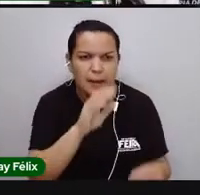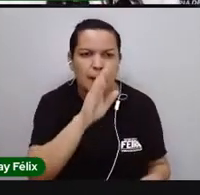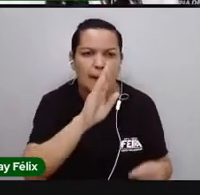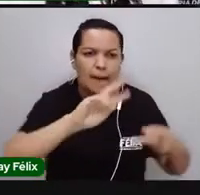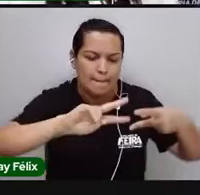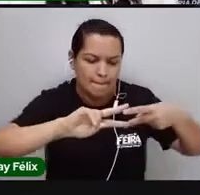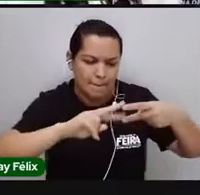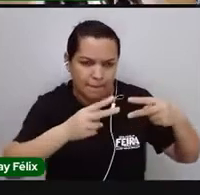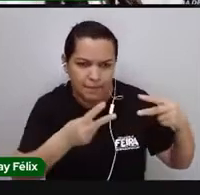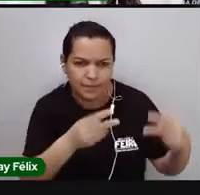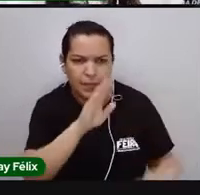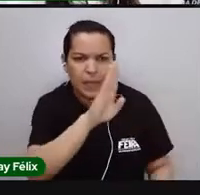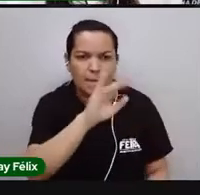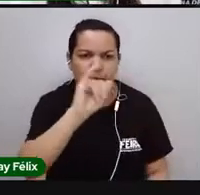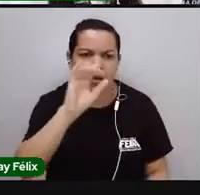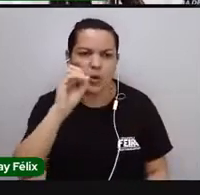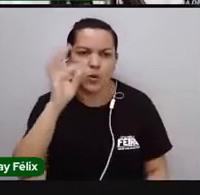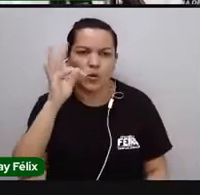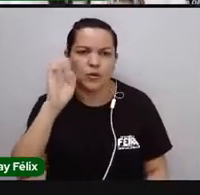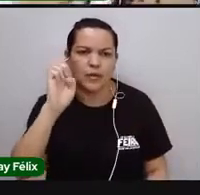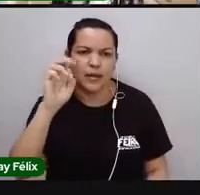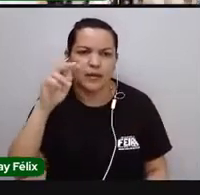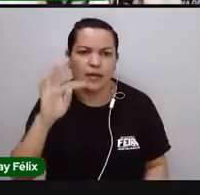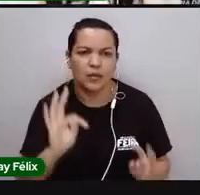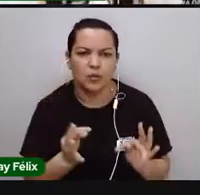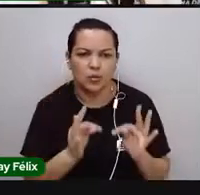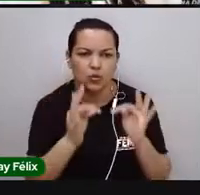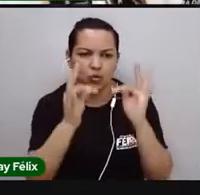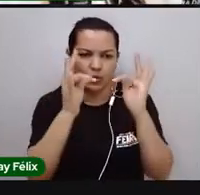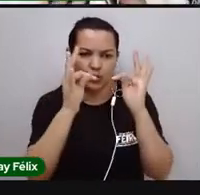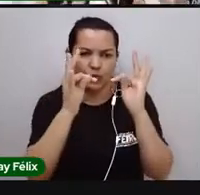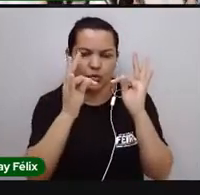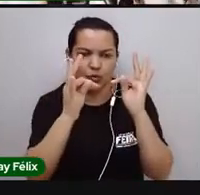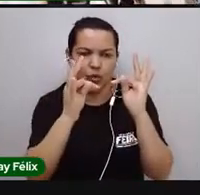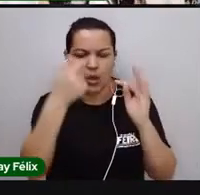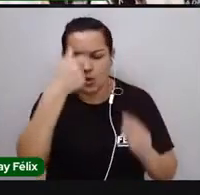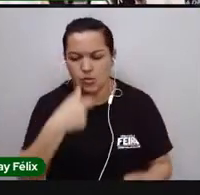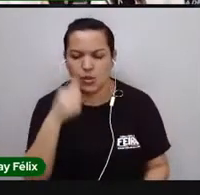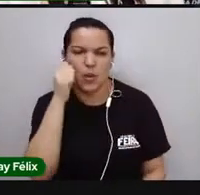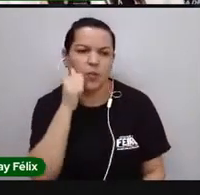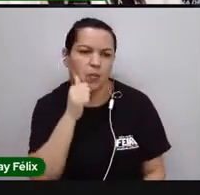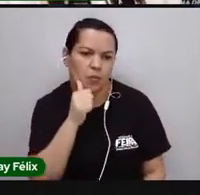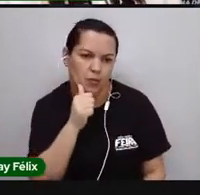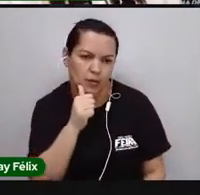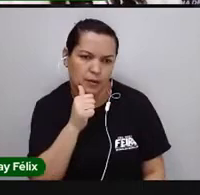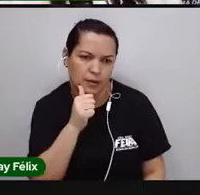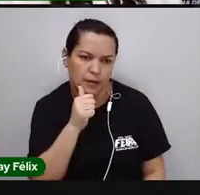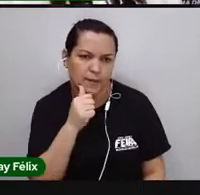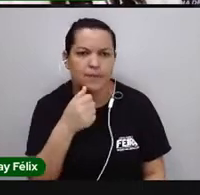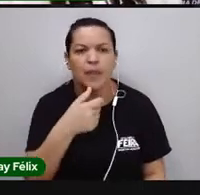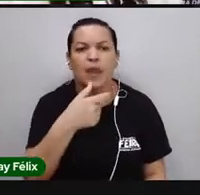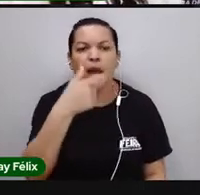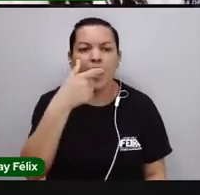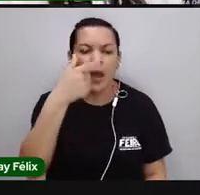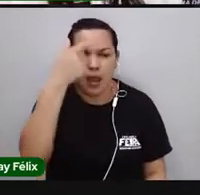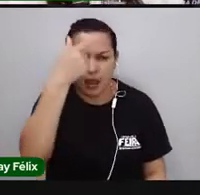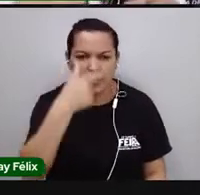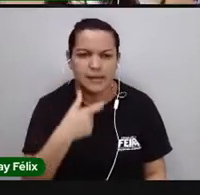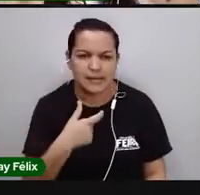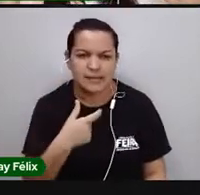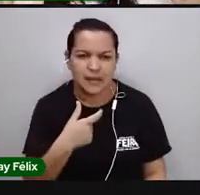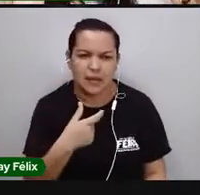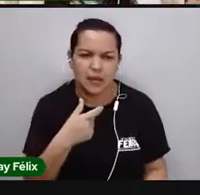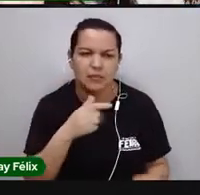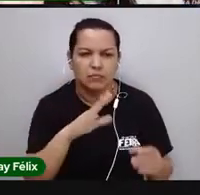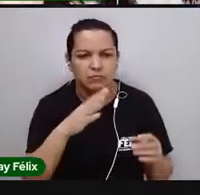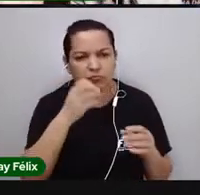biotecnologia e tô dando aula aqui pra vocês. Sou uma mulher, sou mulher socialmente branca. Essas